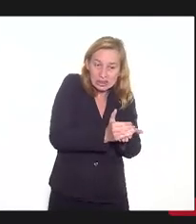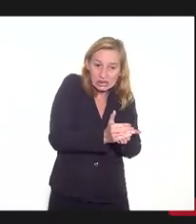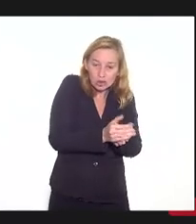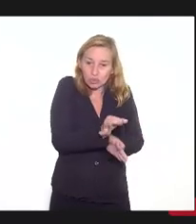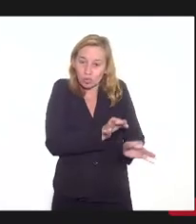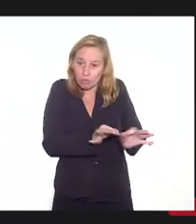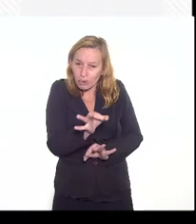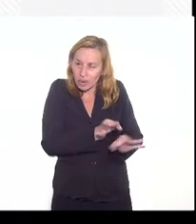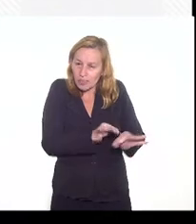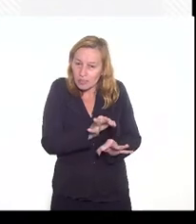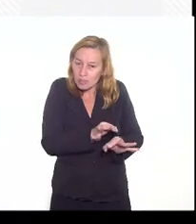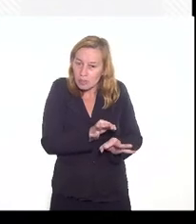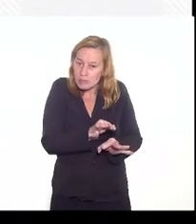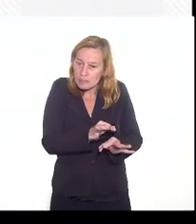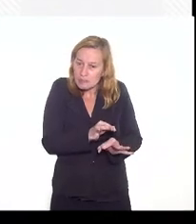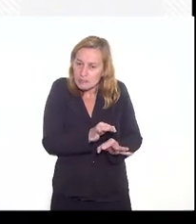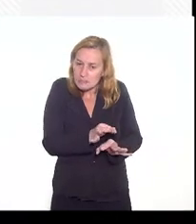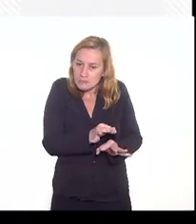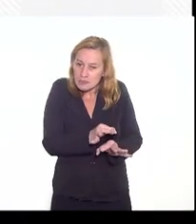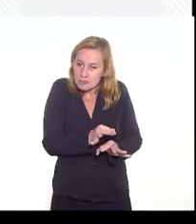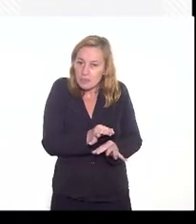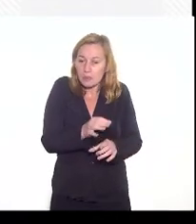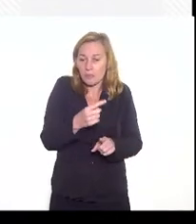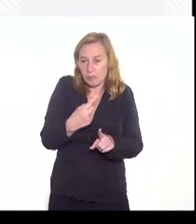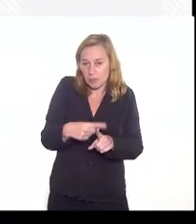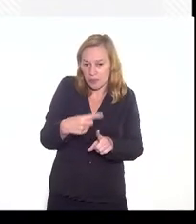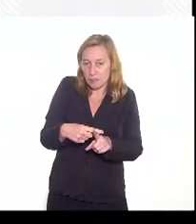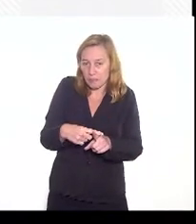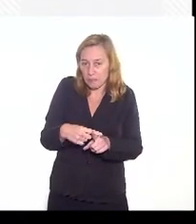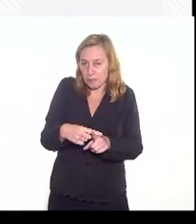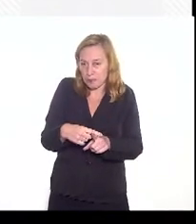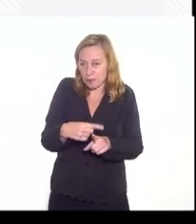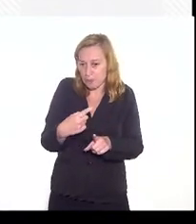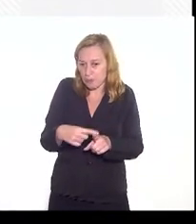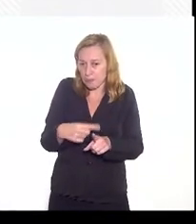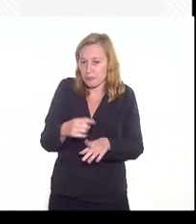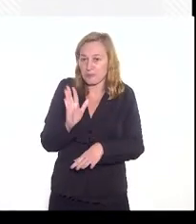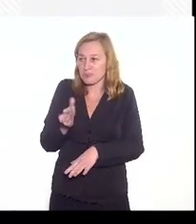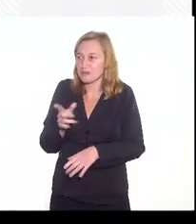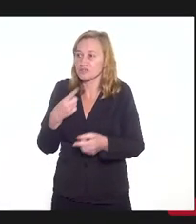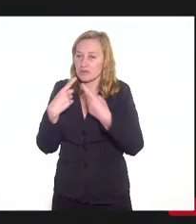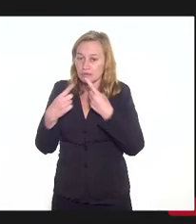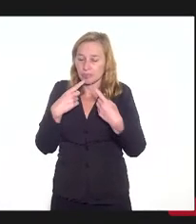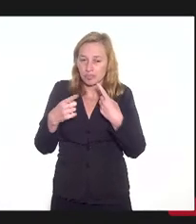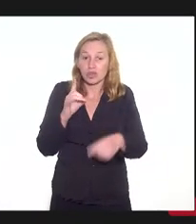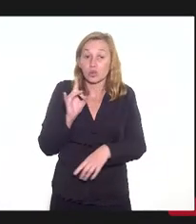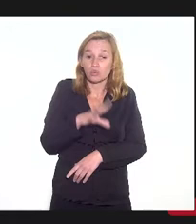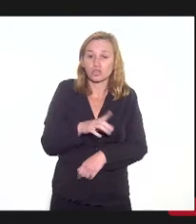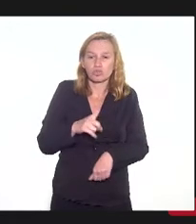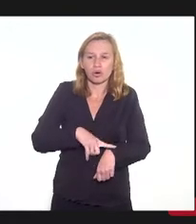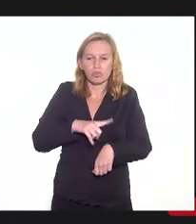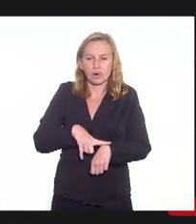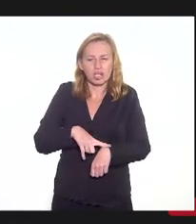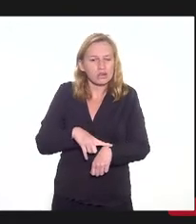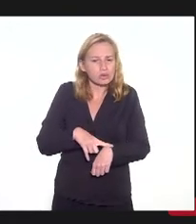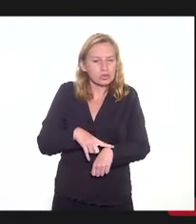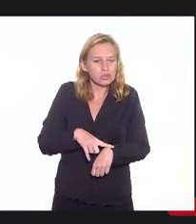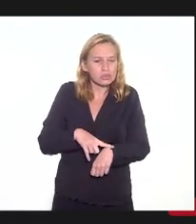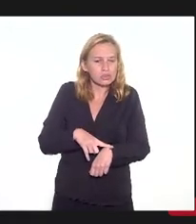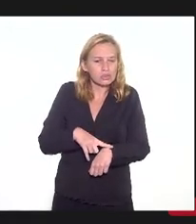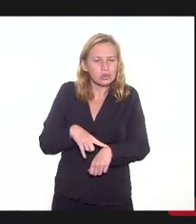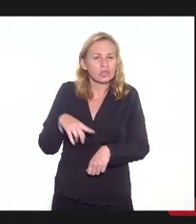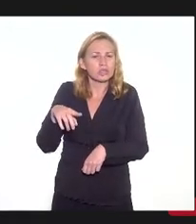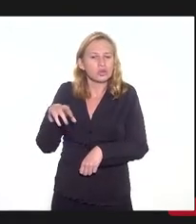Ah, sim, a menção? Porque eu já discuti isso uma vez, esse triunvirato do regime,